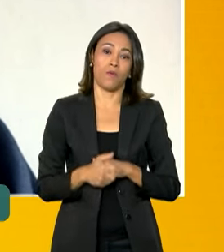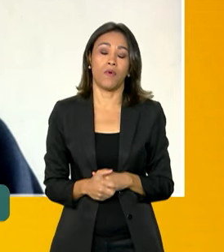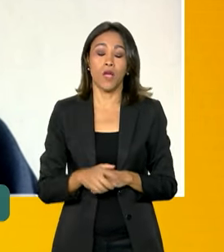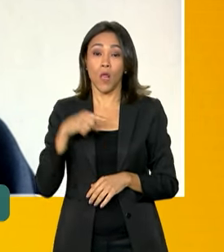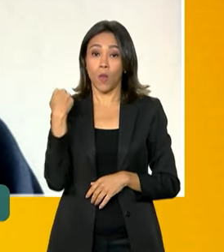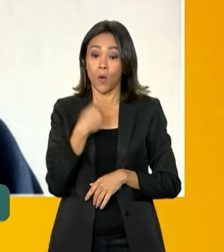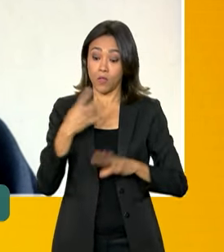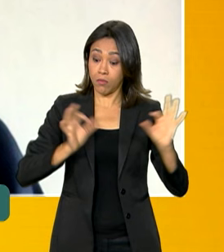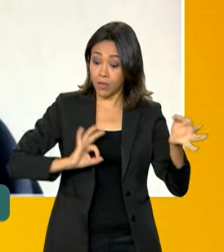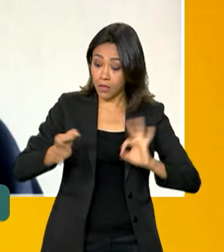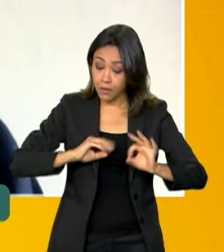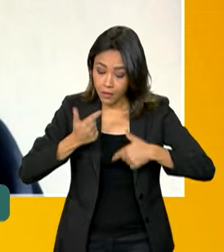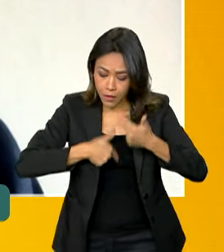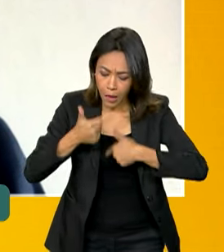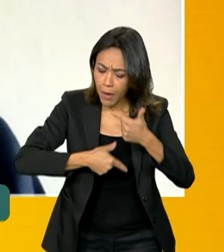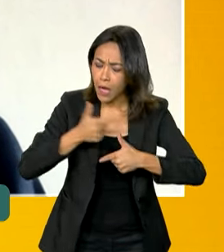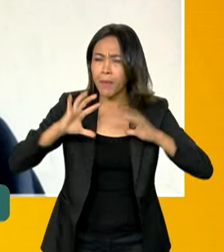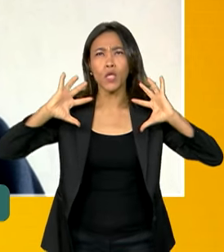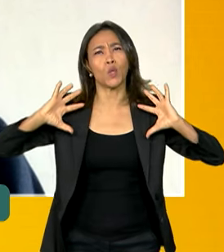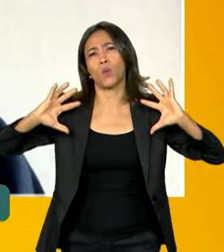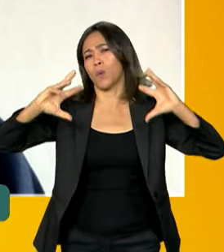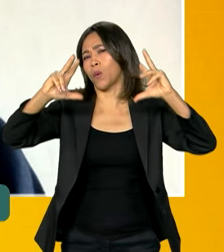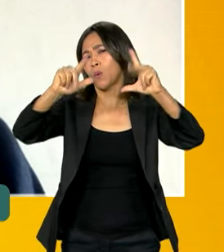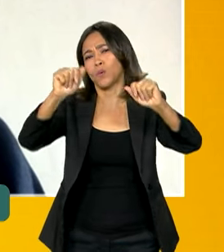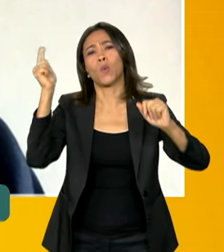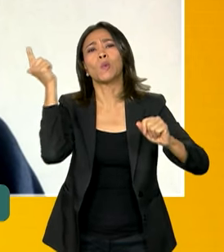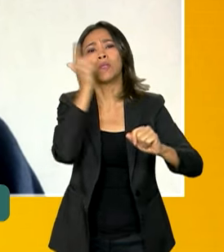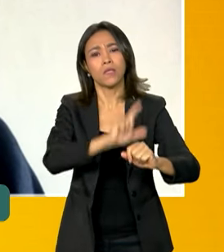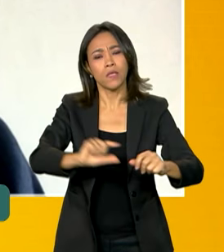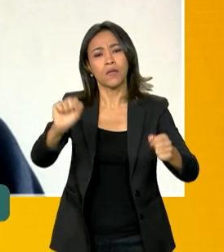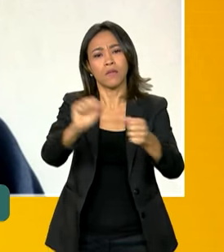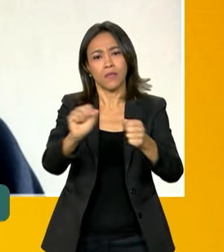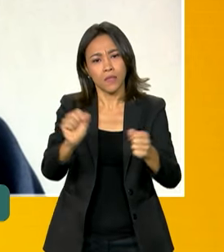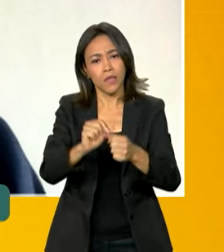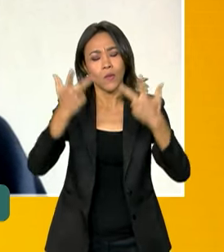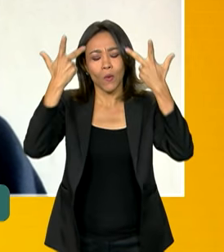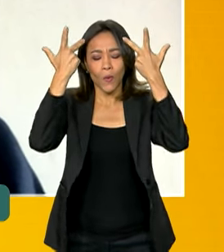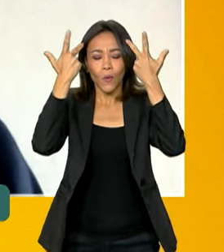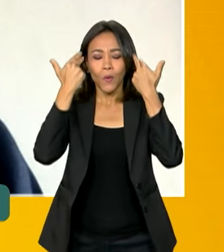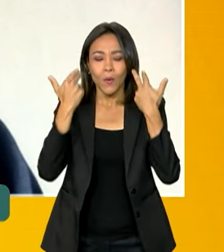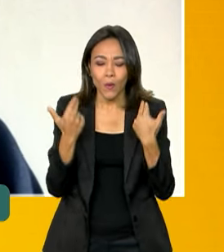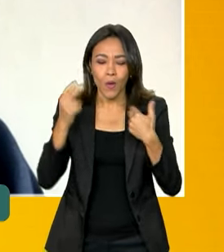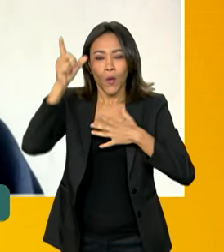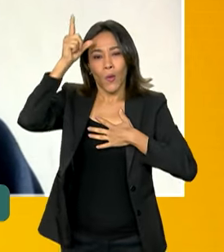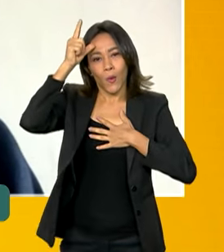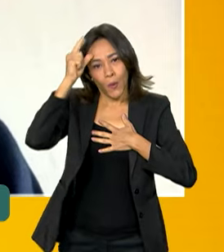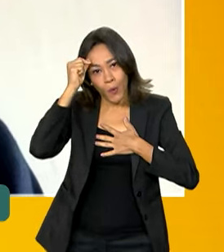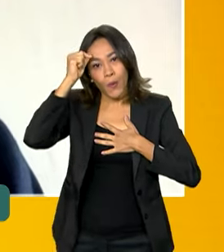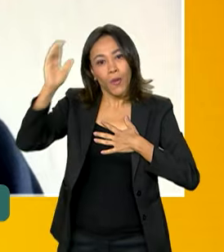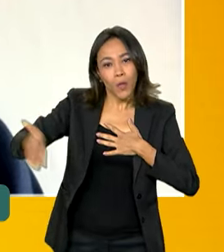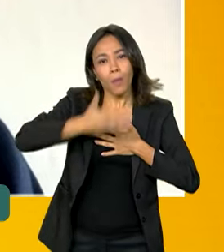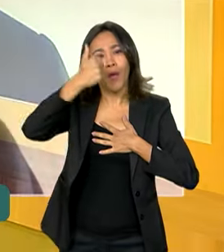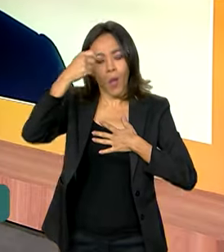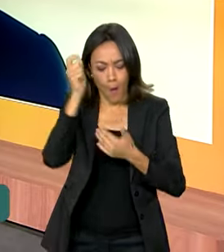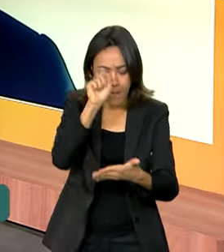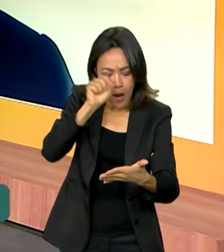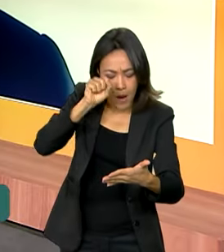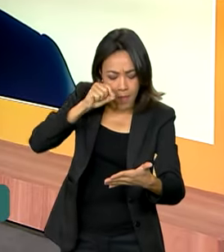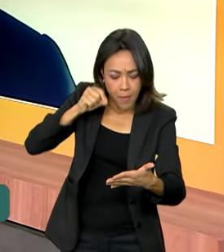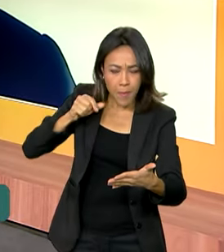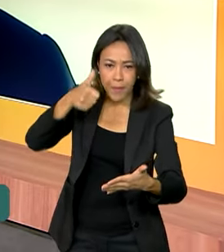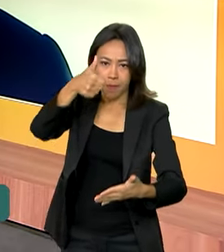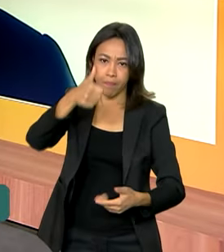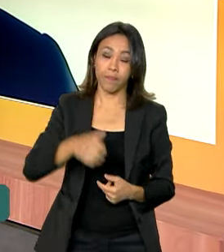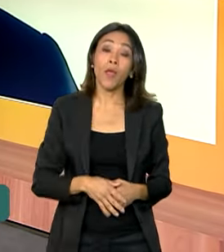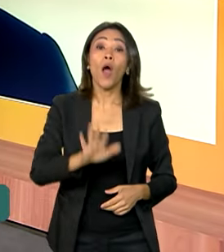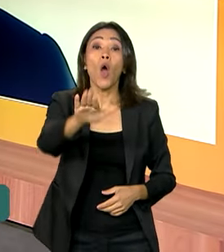para trazer tudo junto conosco, para a prova poder acontecer em todo o Brasil, com tranquilidade, para candidatos chegarem lá e fazerem o seu melhor. Alexandre, teve